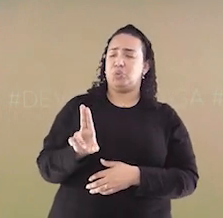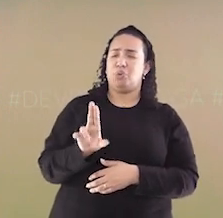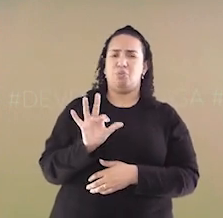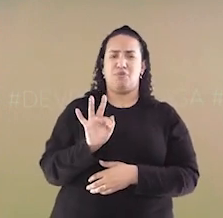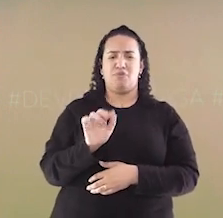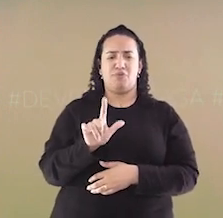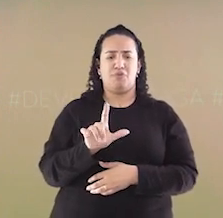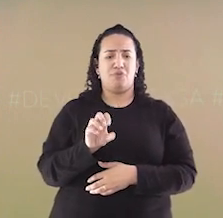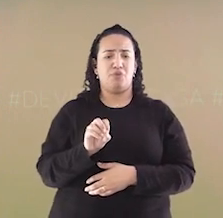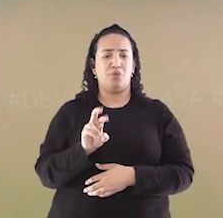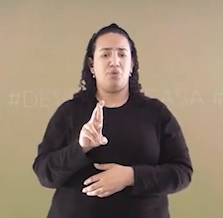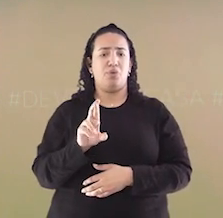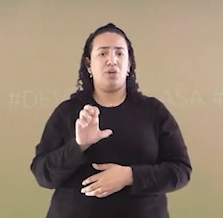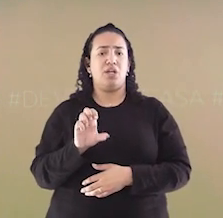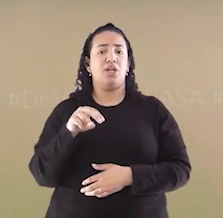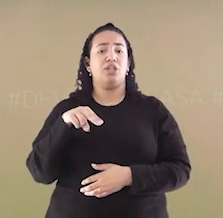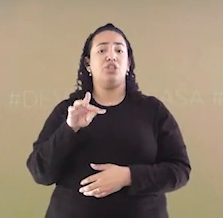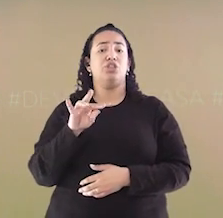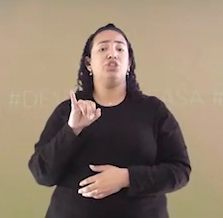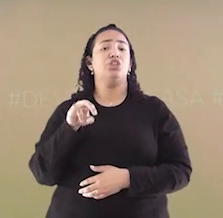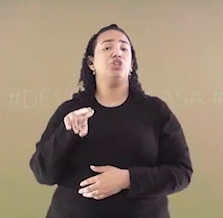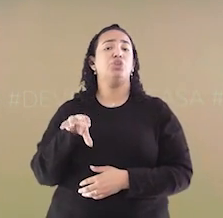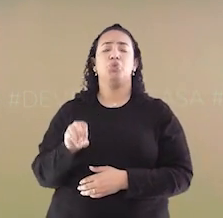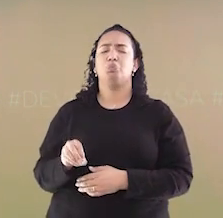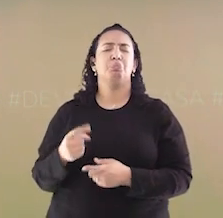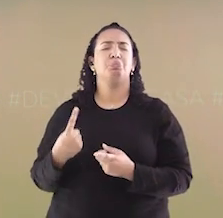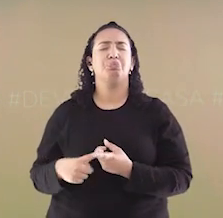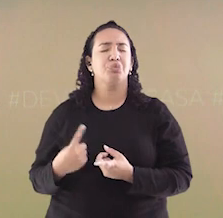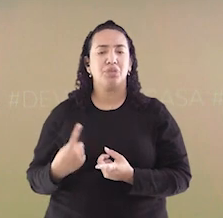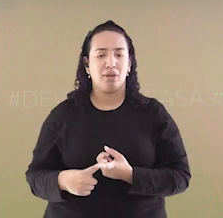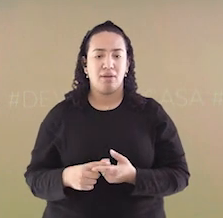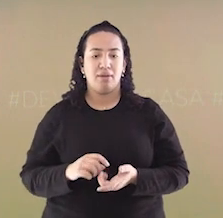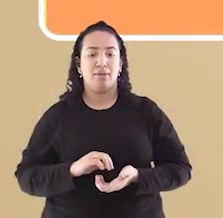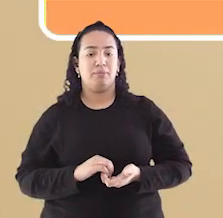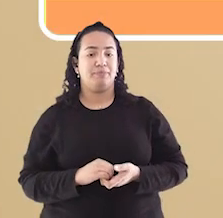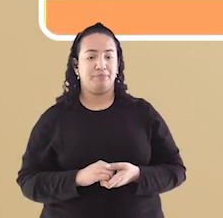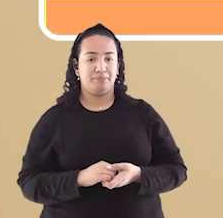ser chamada de Florentino Ávidos. Por que será que ela se chama assim?